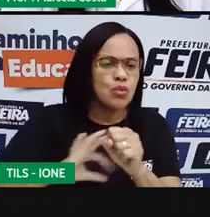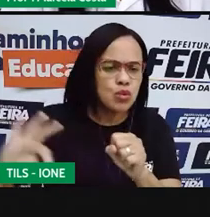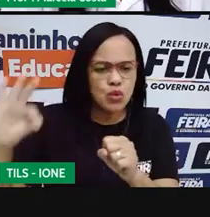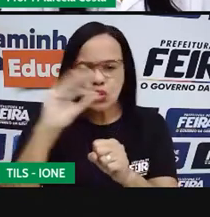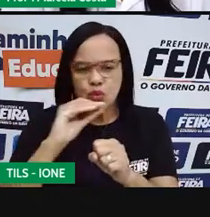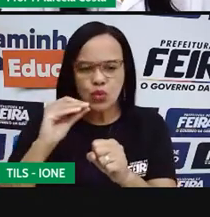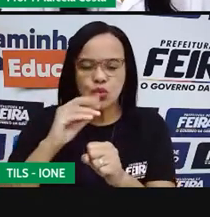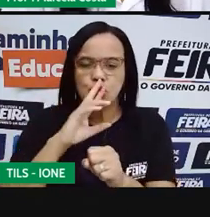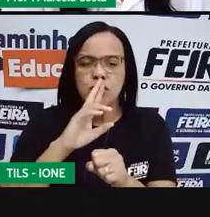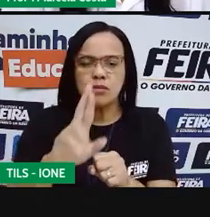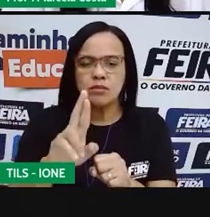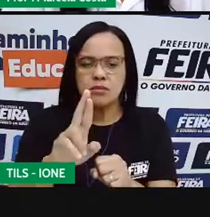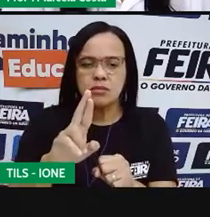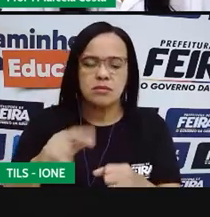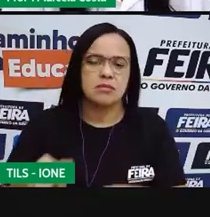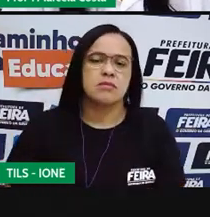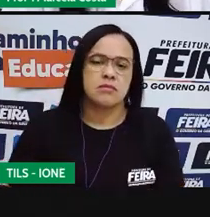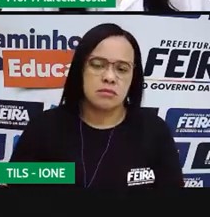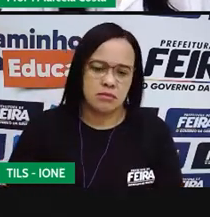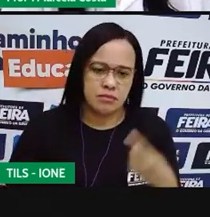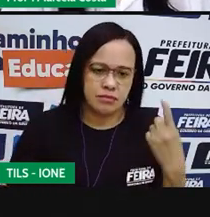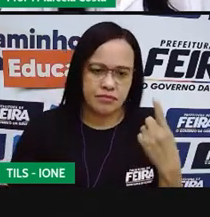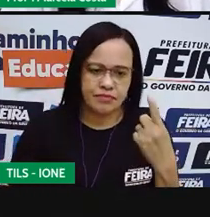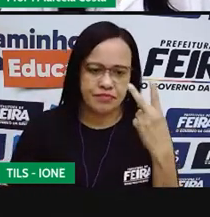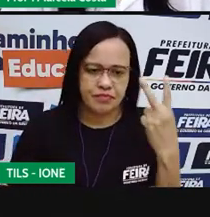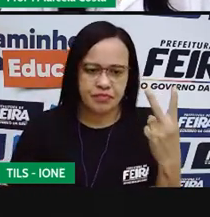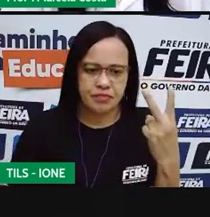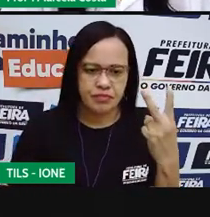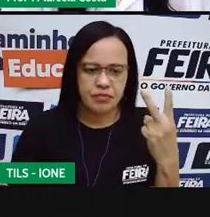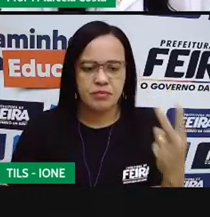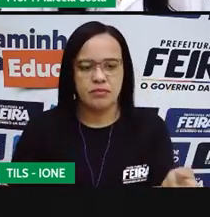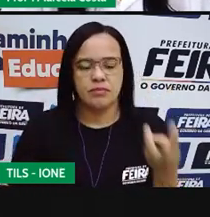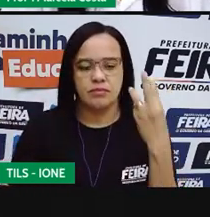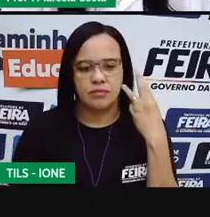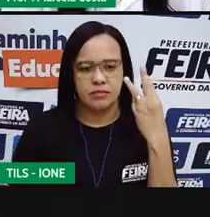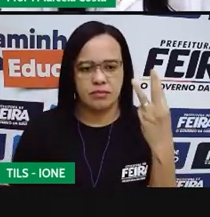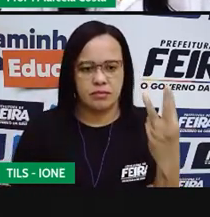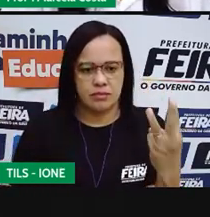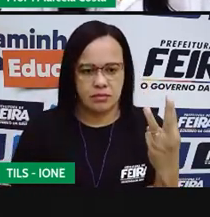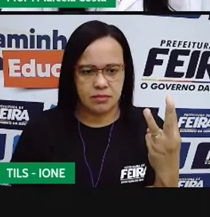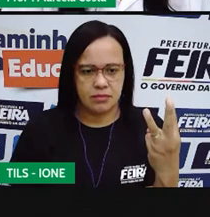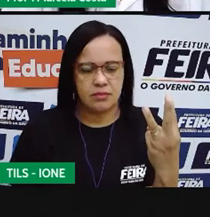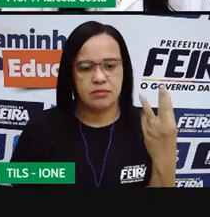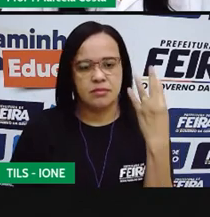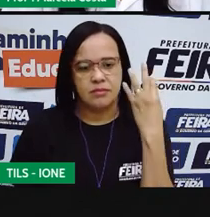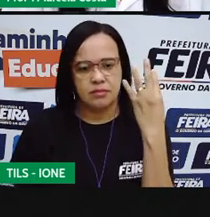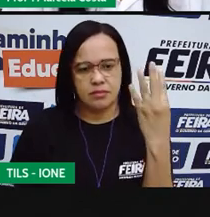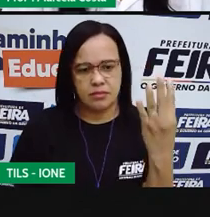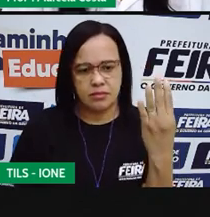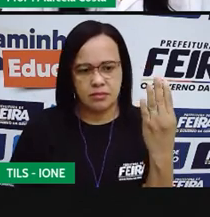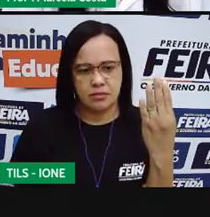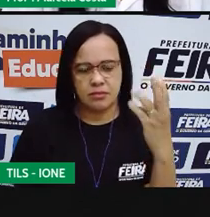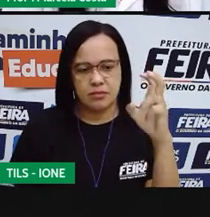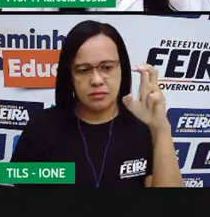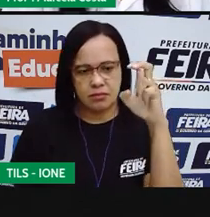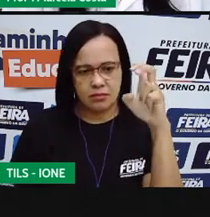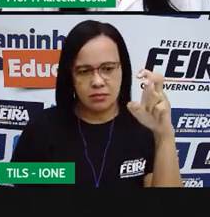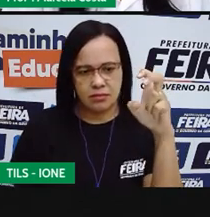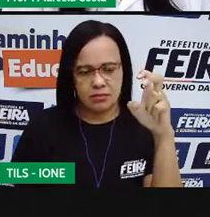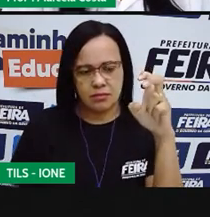o resultado 1 2 3 4